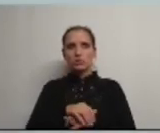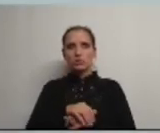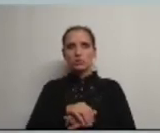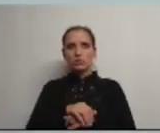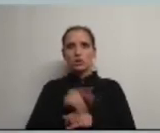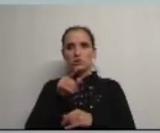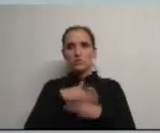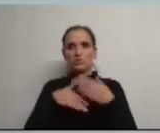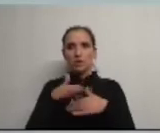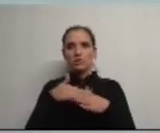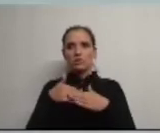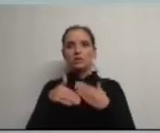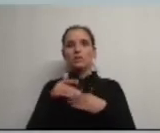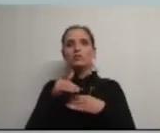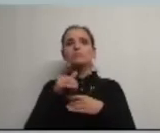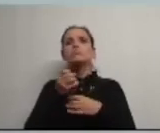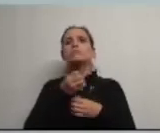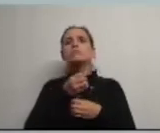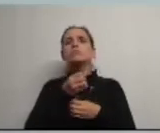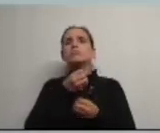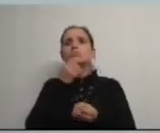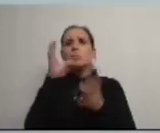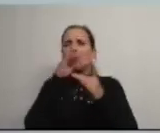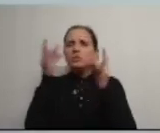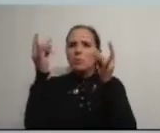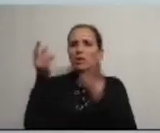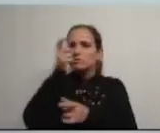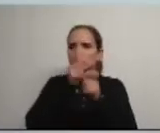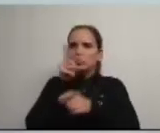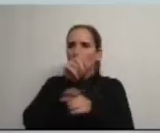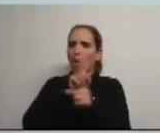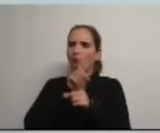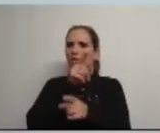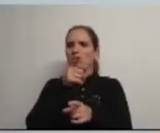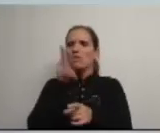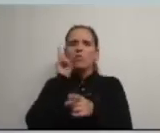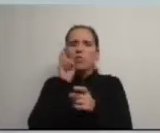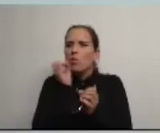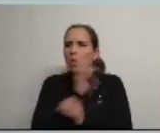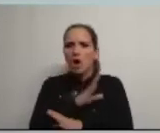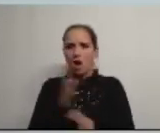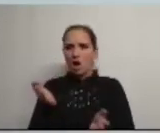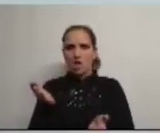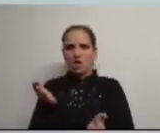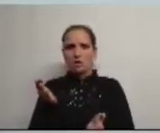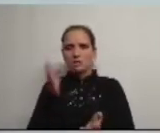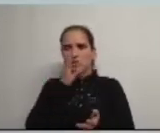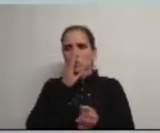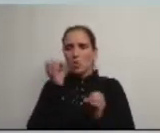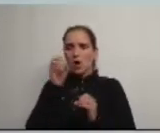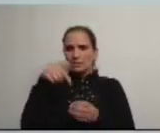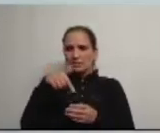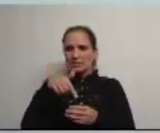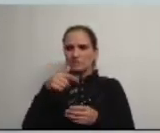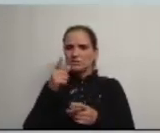eles fazem de nós tolos brincam connosco eles é que são eles não valem se eu não tivesse aqui